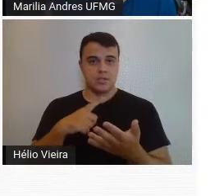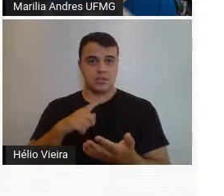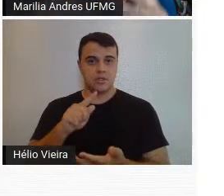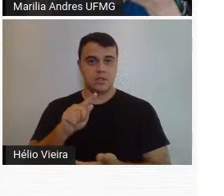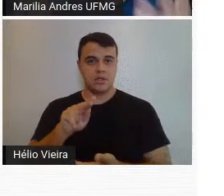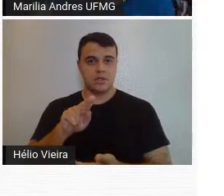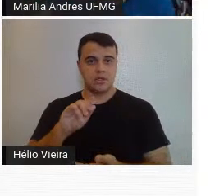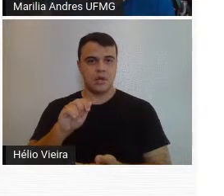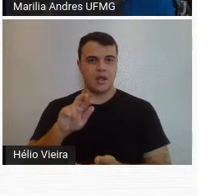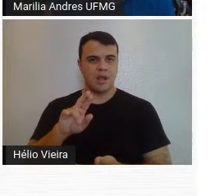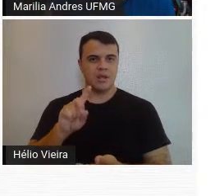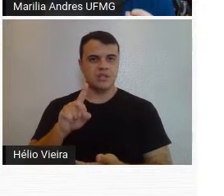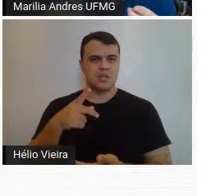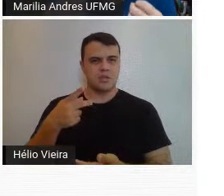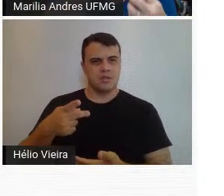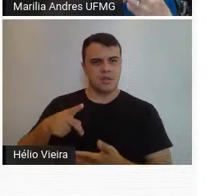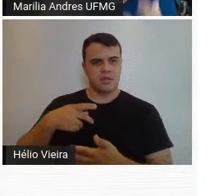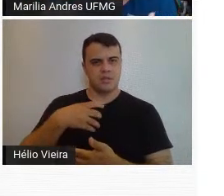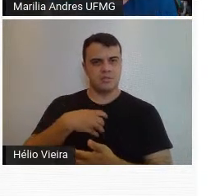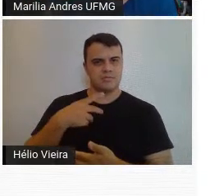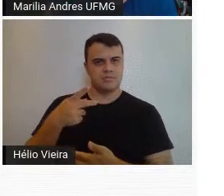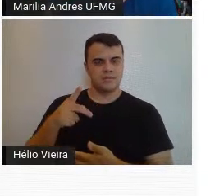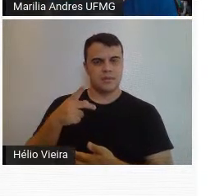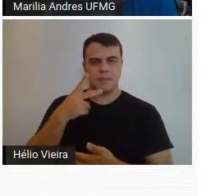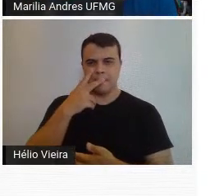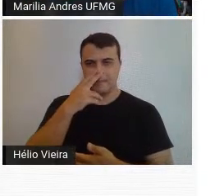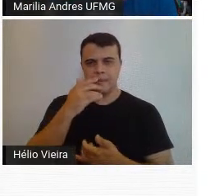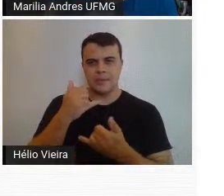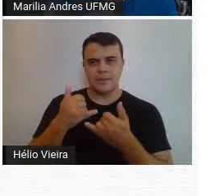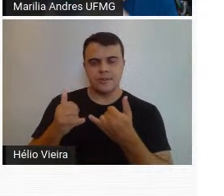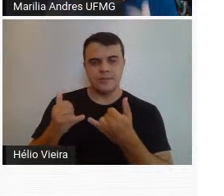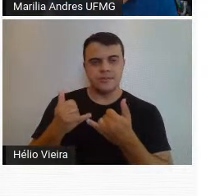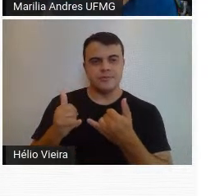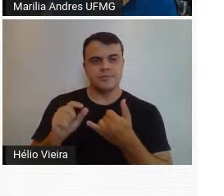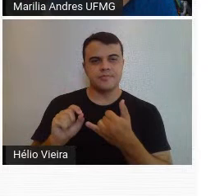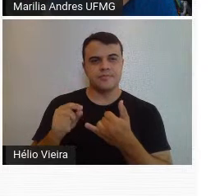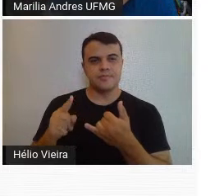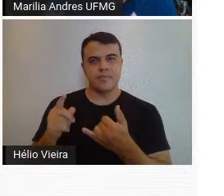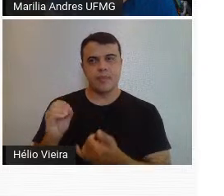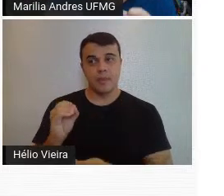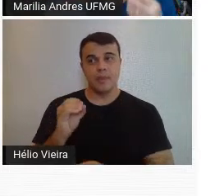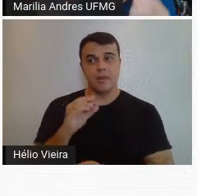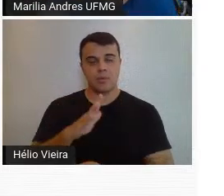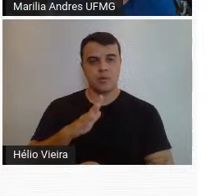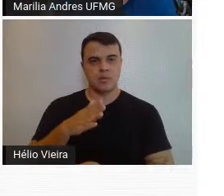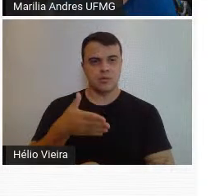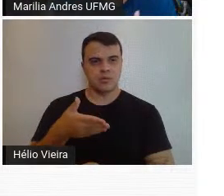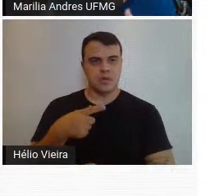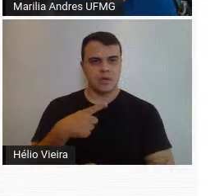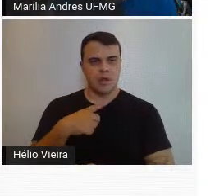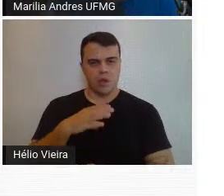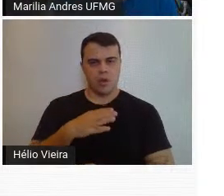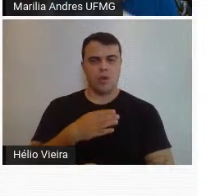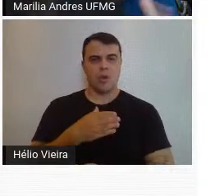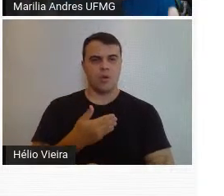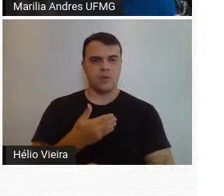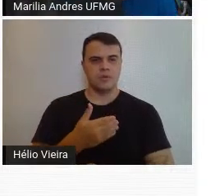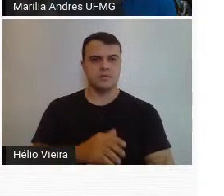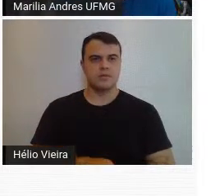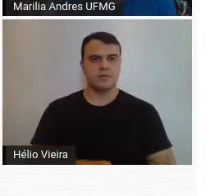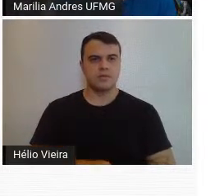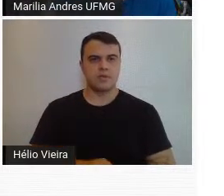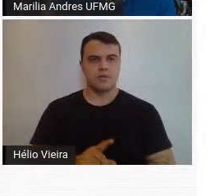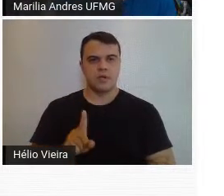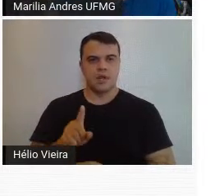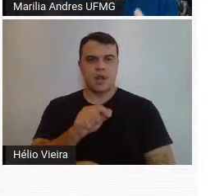um método bastante moderno e bastante ousado, ele deixava